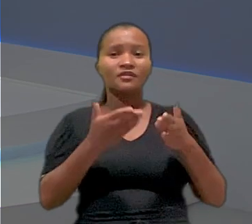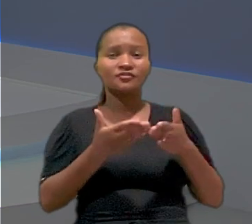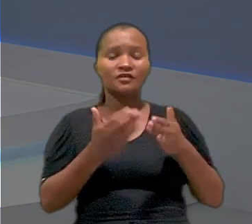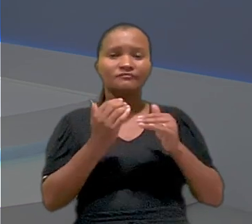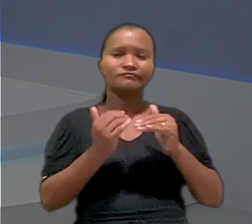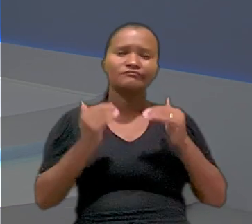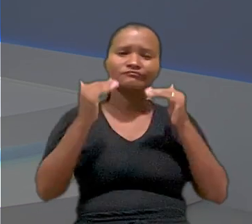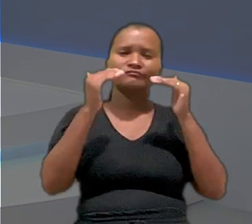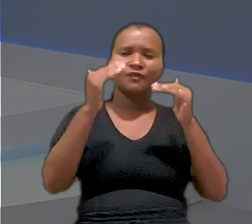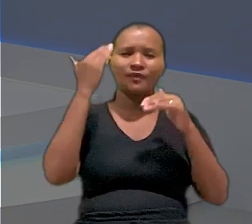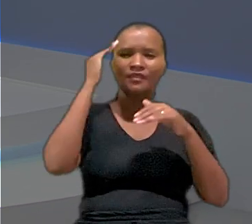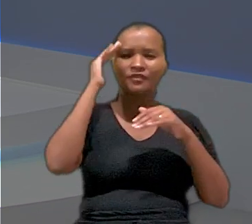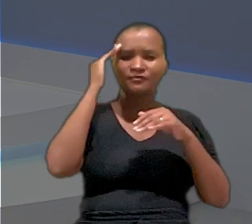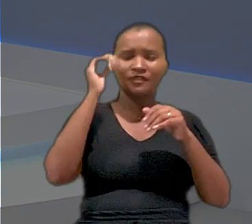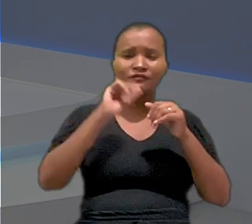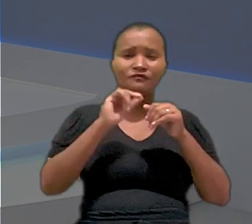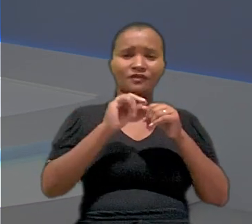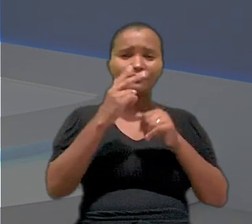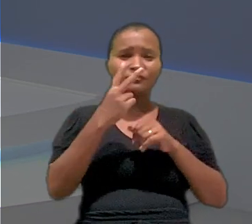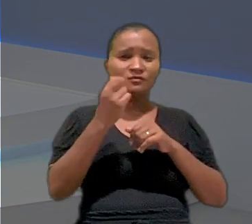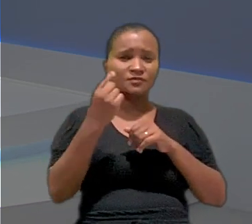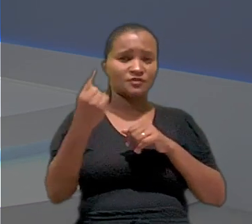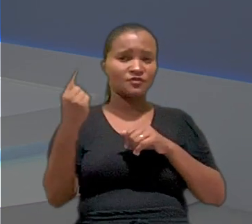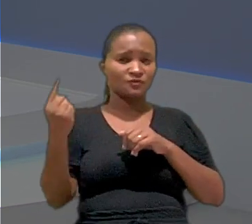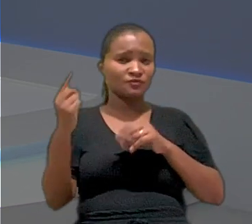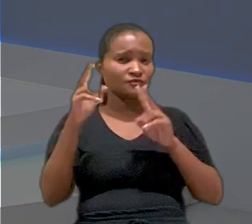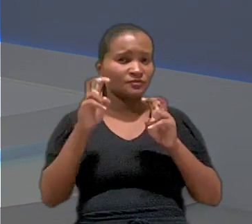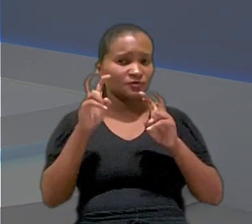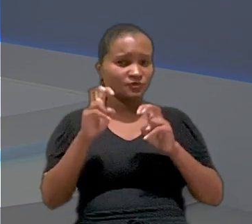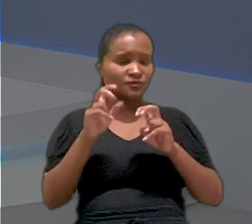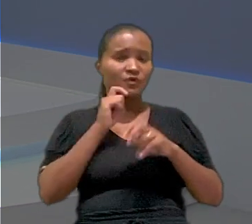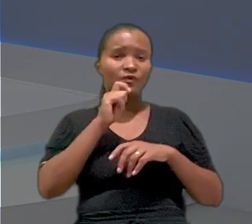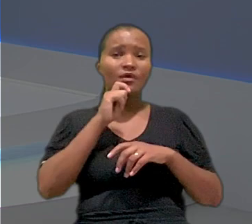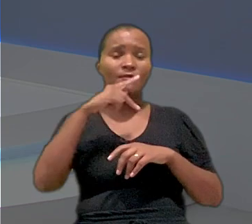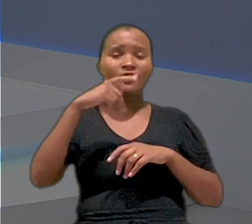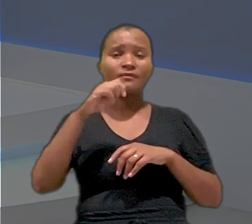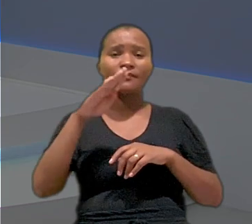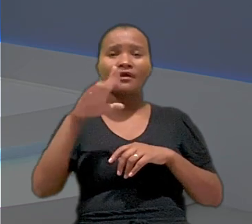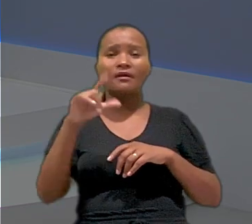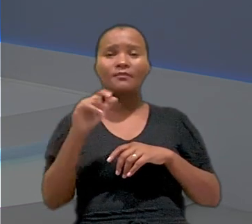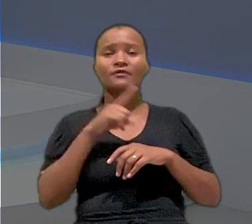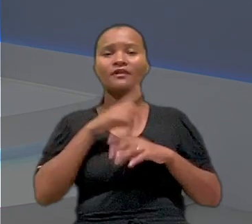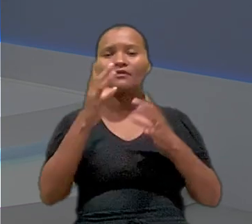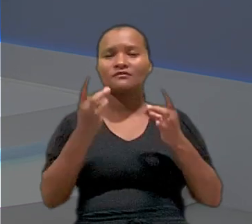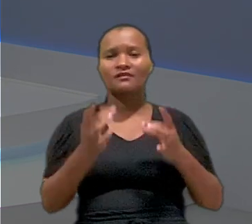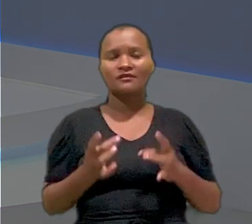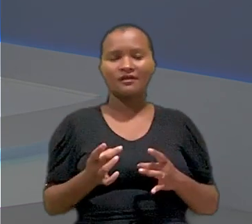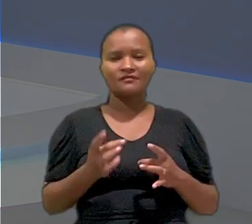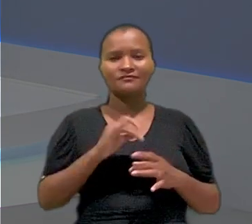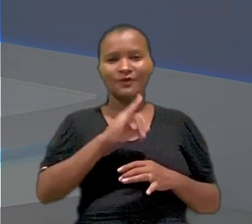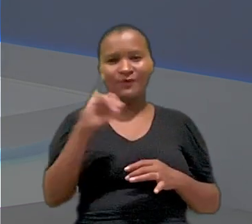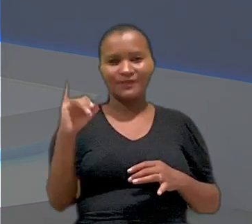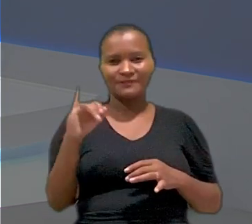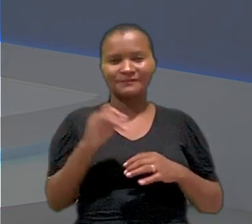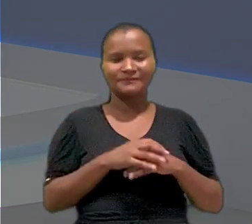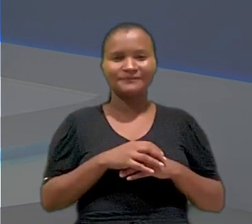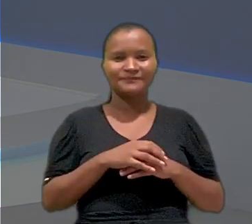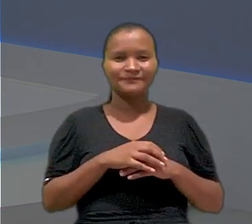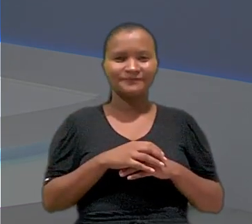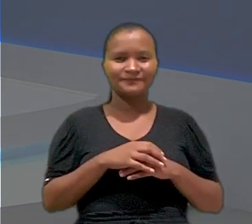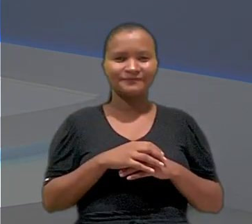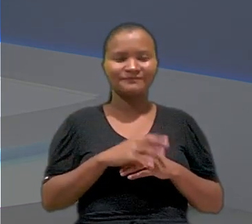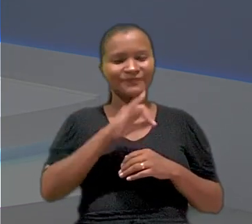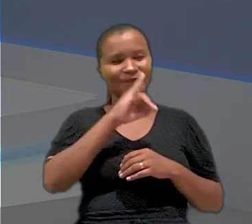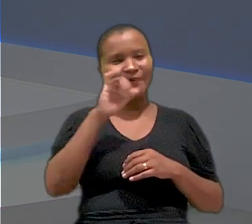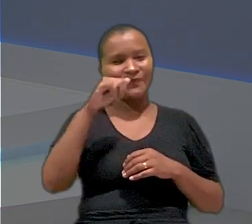colegiado Luana superou o entendimento firmado em 2011 sobre o assunto. O repórter Pablo Lemos tem os detalhes do caso para a gente. Oi,